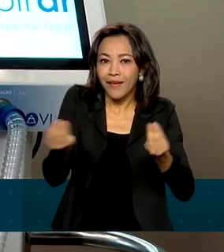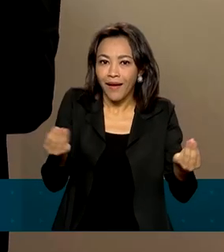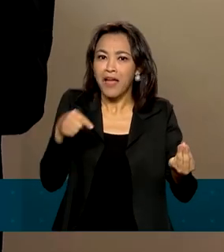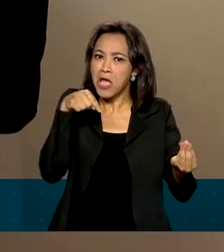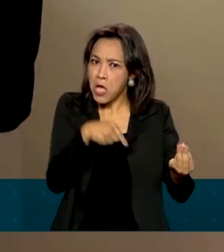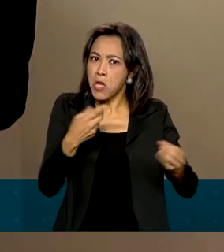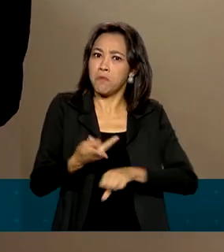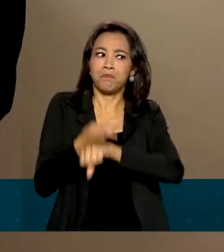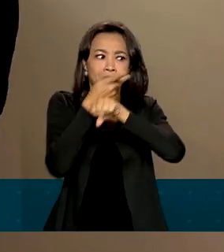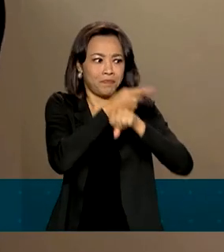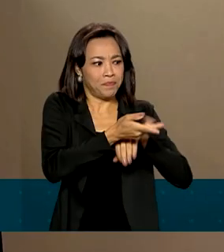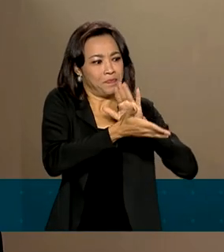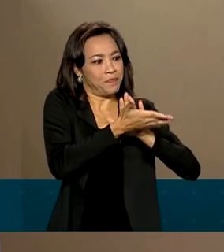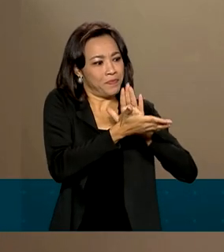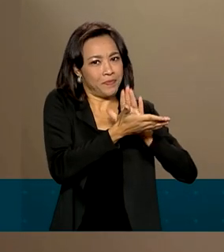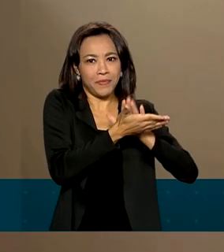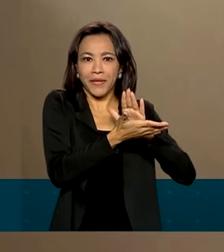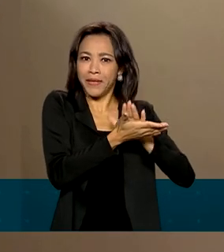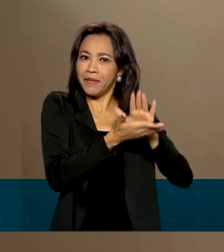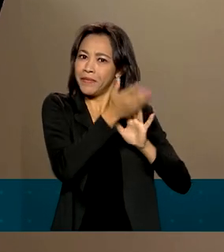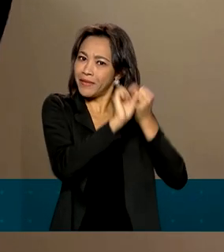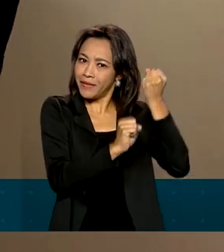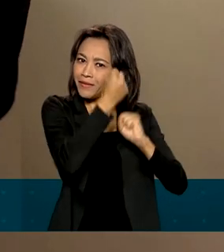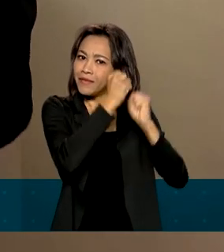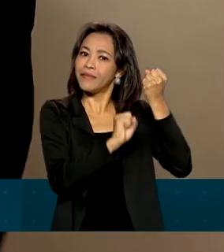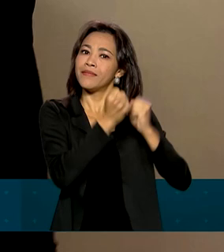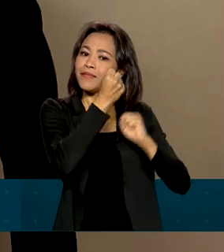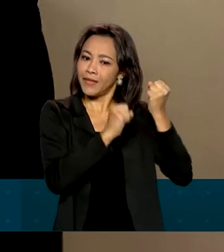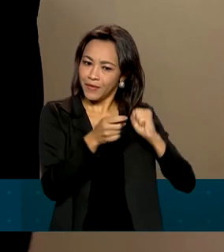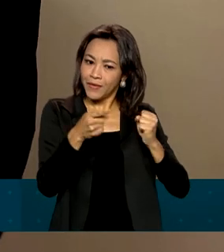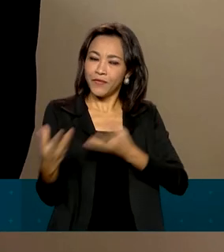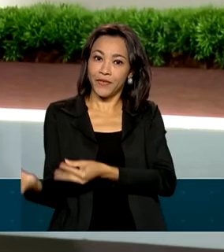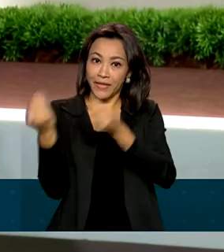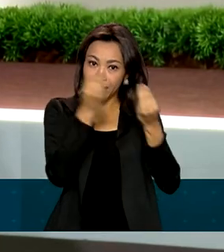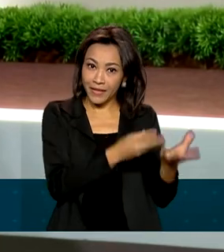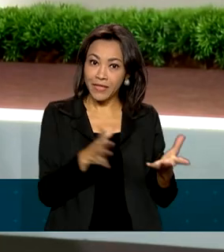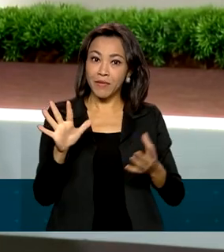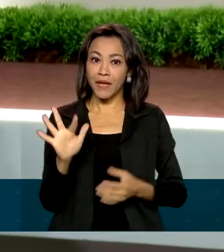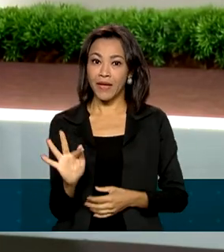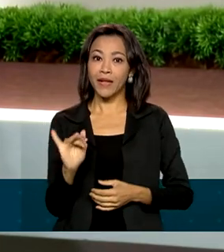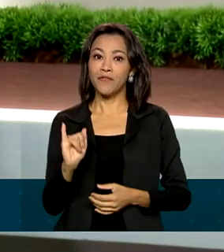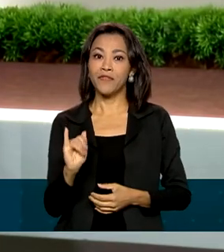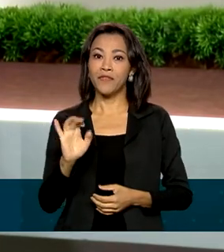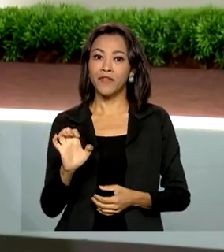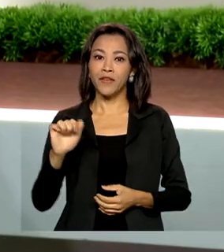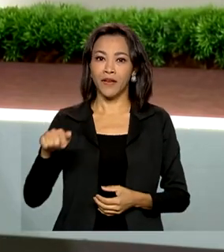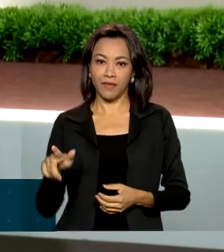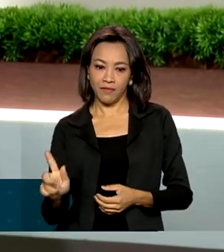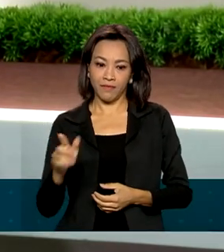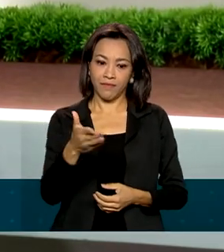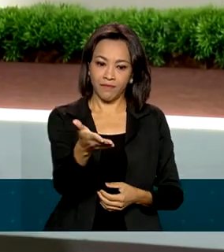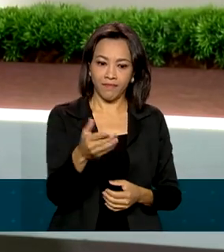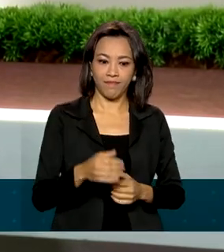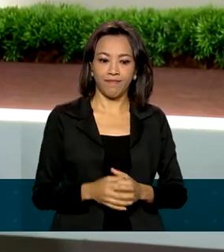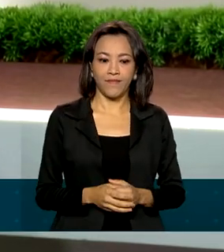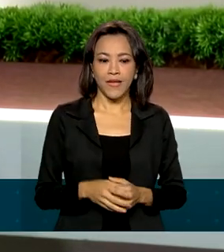indicação ao Prêmio Industrial do ano de 2020, entregue pela FIENG. Durante o projeto a gente viu muita coisa.